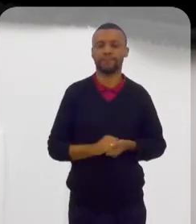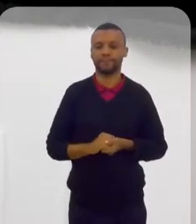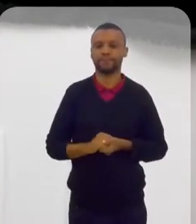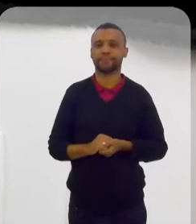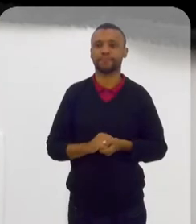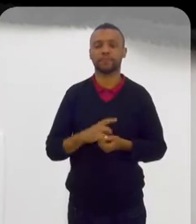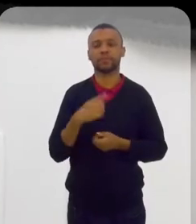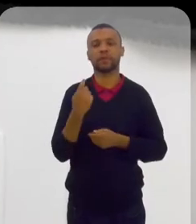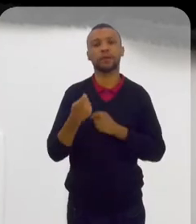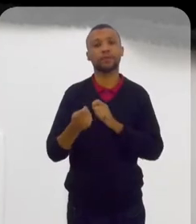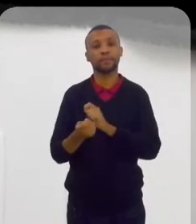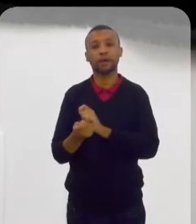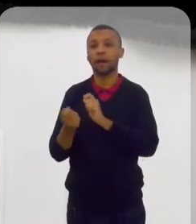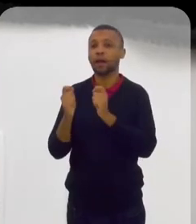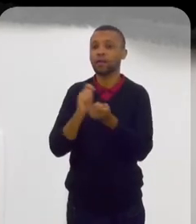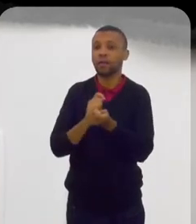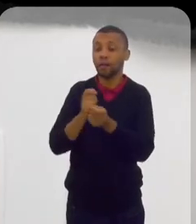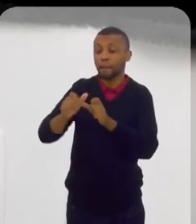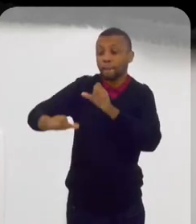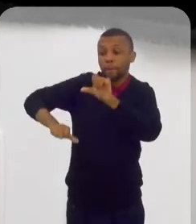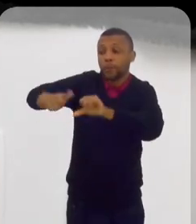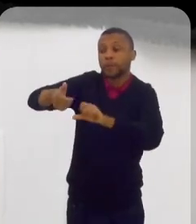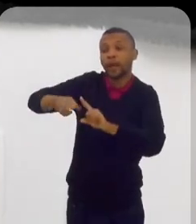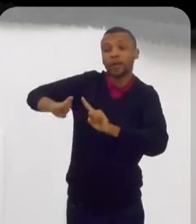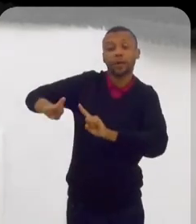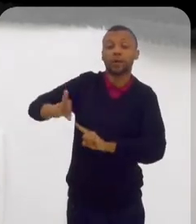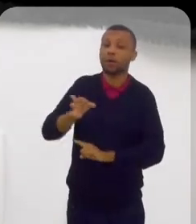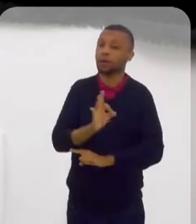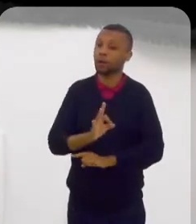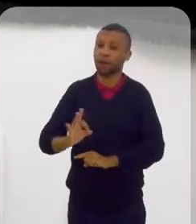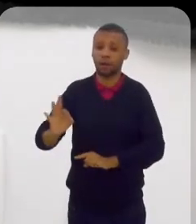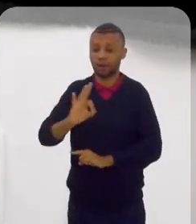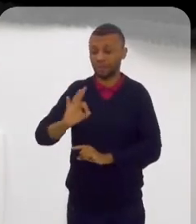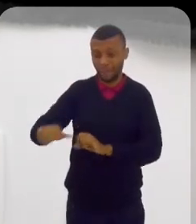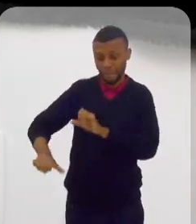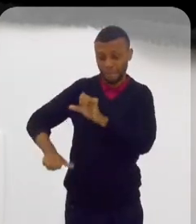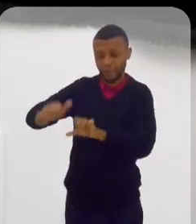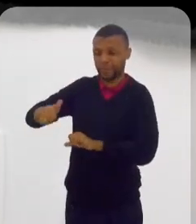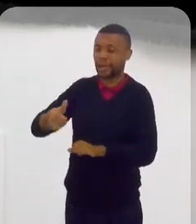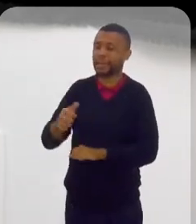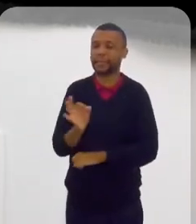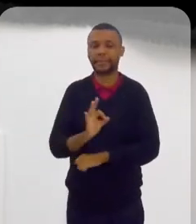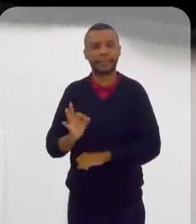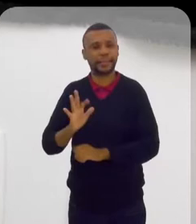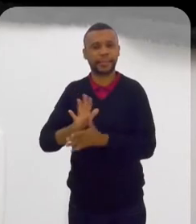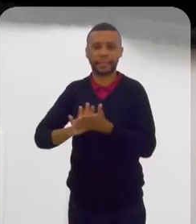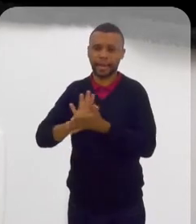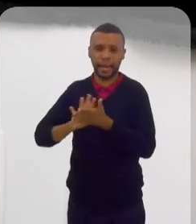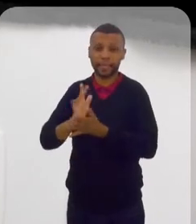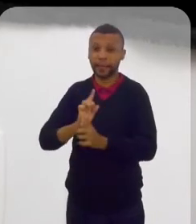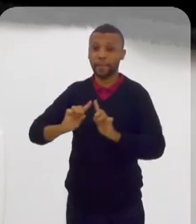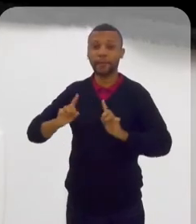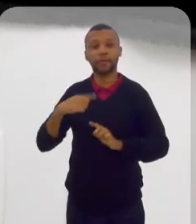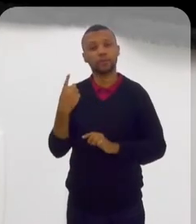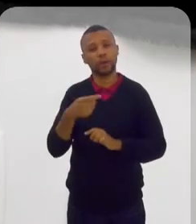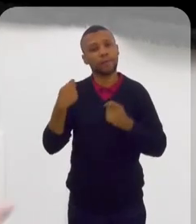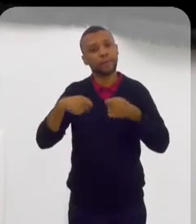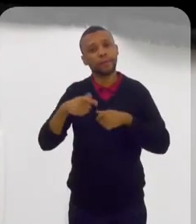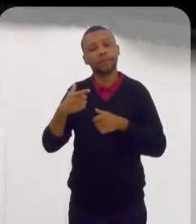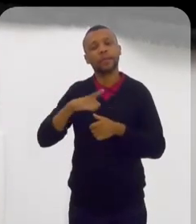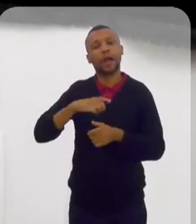a gente tem que adaptar, não mudar a religião. Ela não muda, a religião não vai mudar. Mas a gente precisa